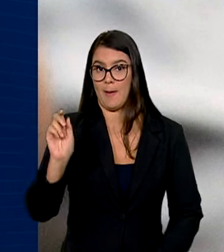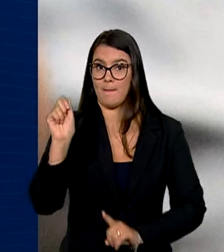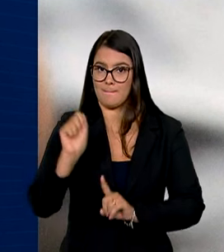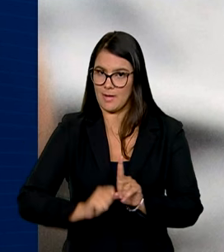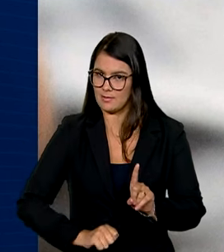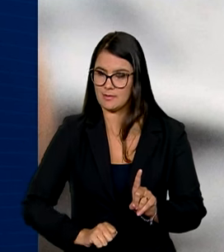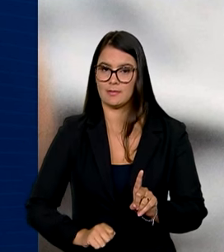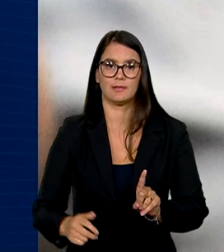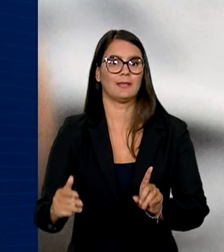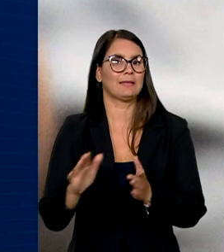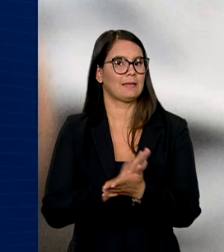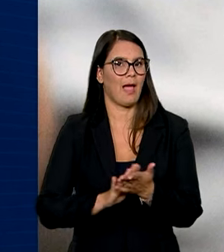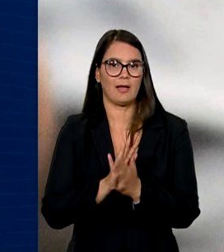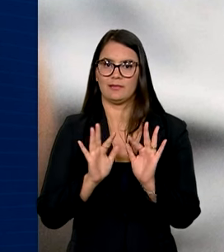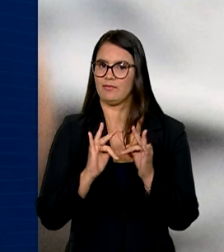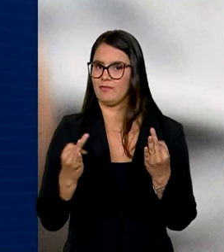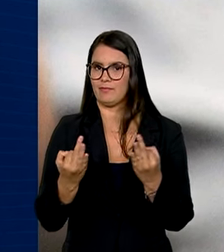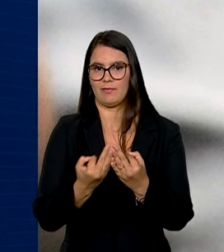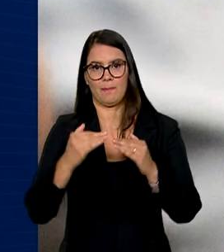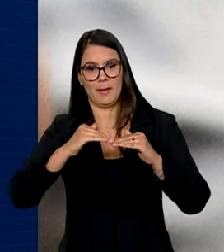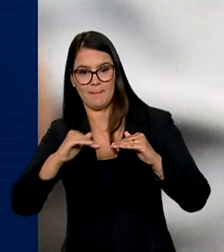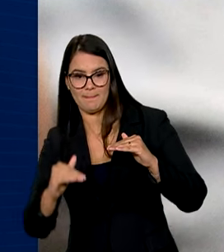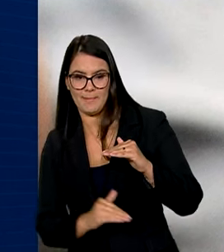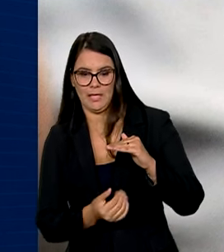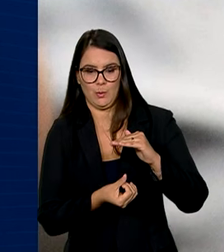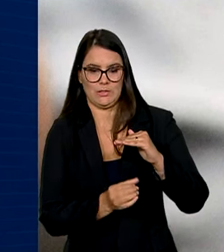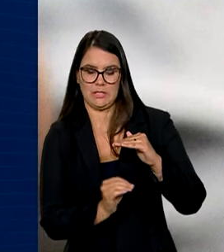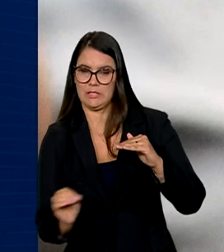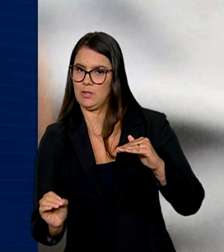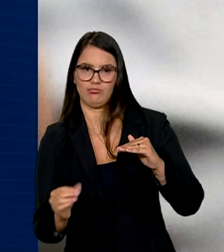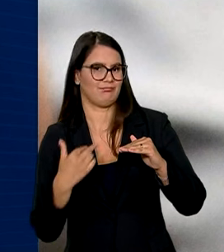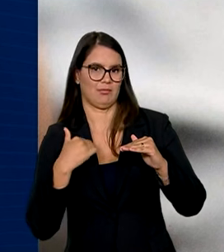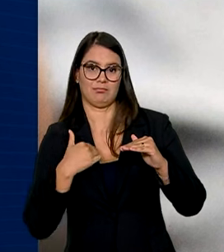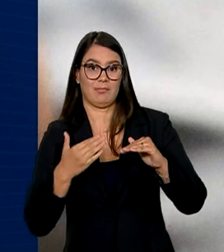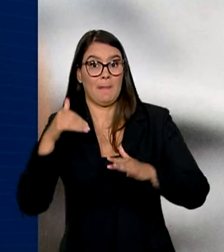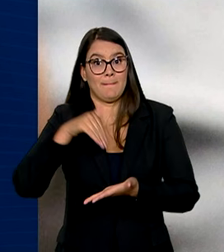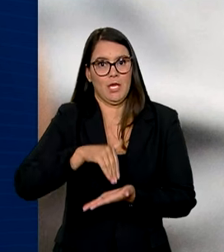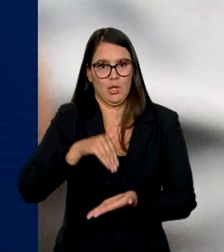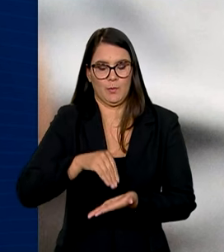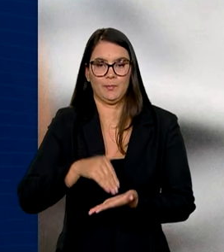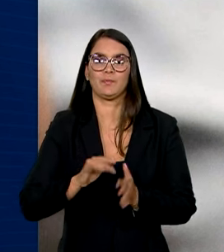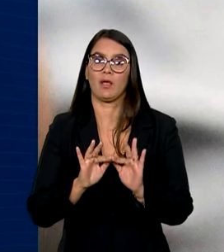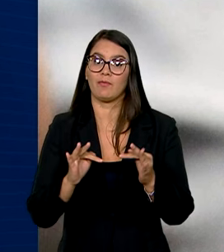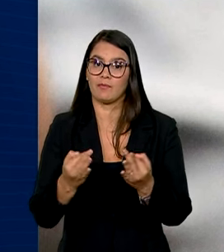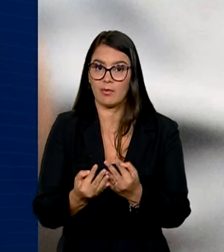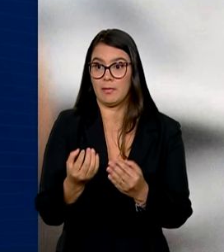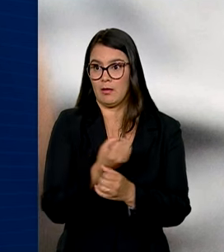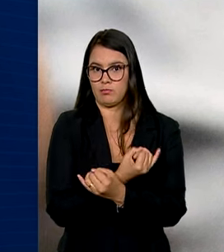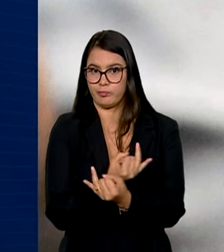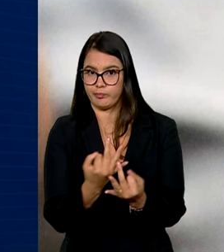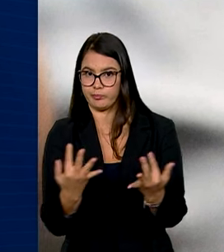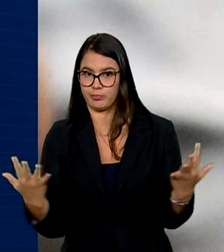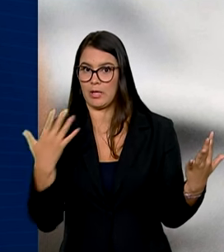Nenhuma família recebe menos que R$ 600. Em casos de famílias mais numerosas,